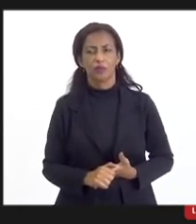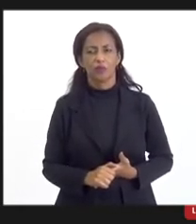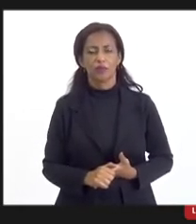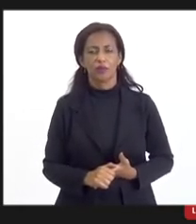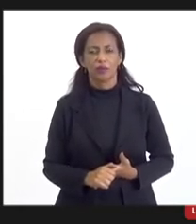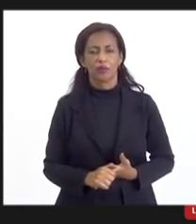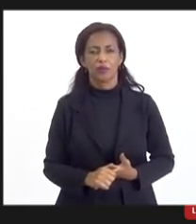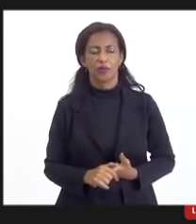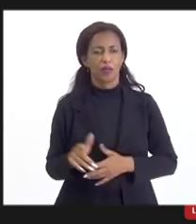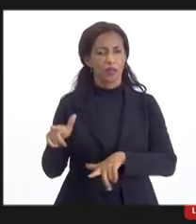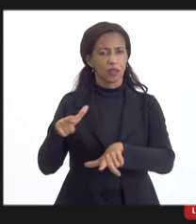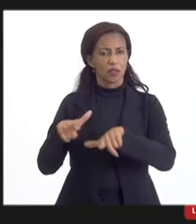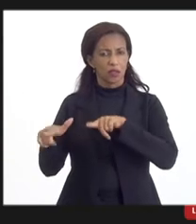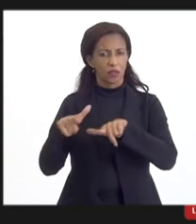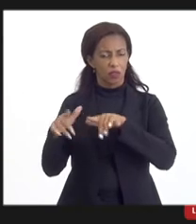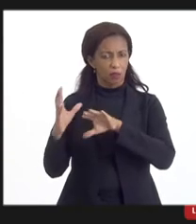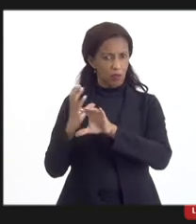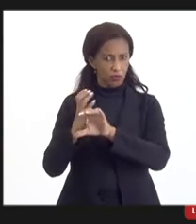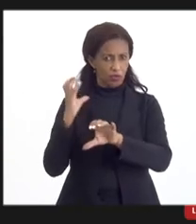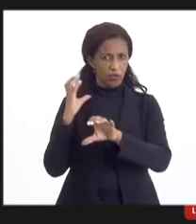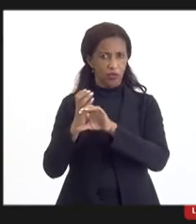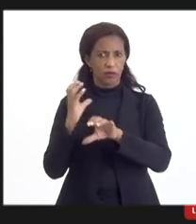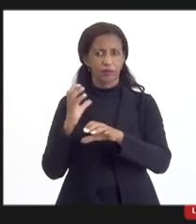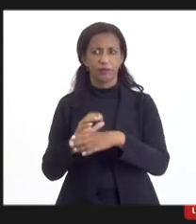desses serviços de engenharia?